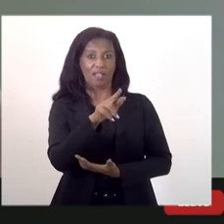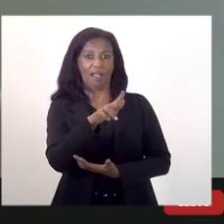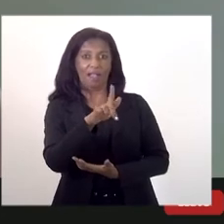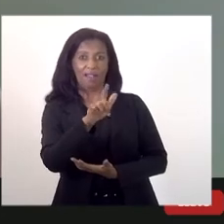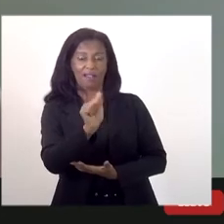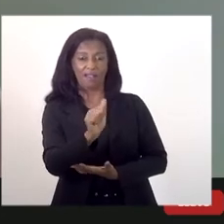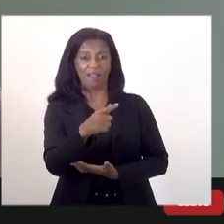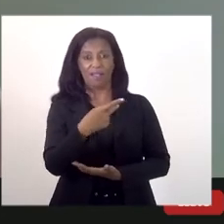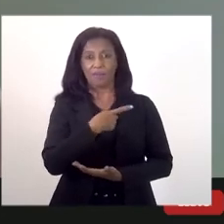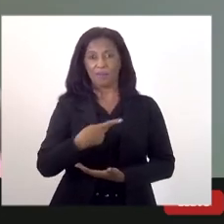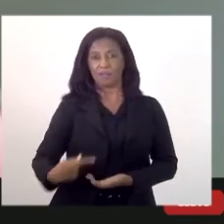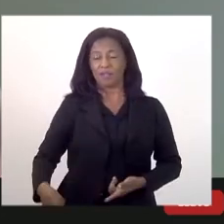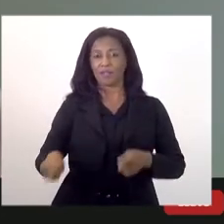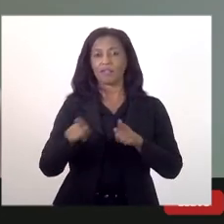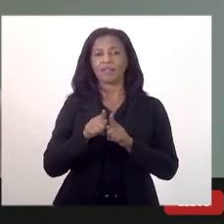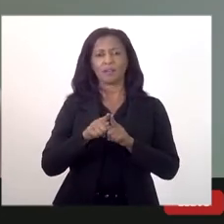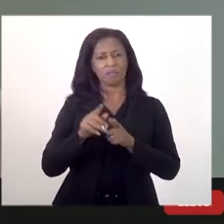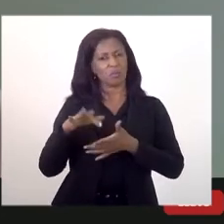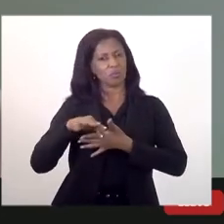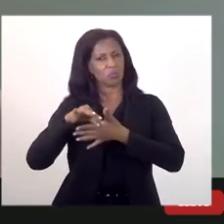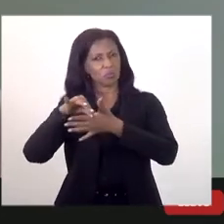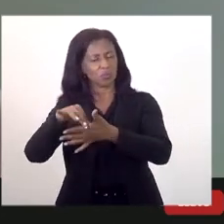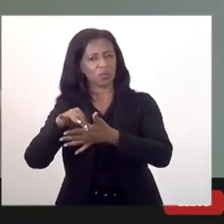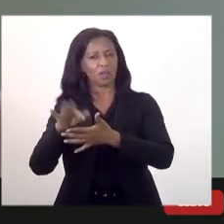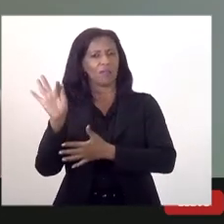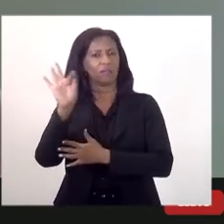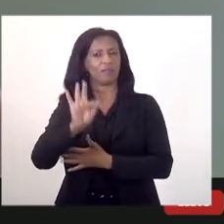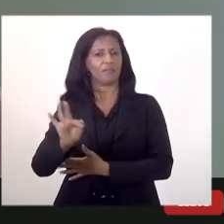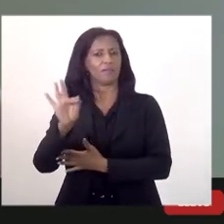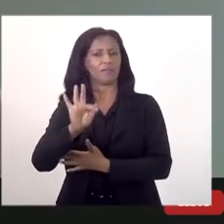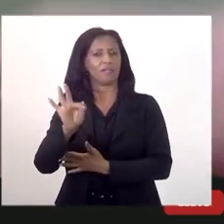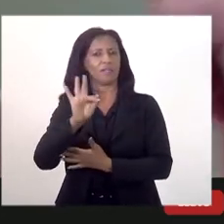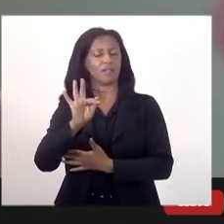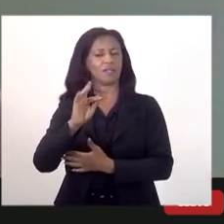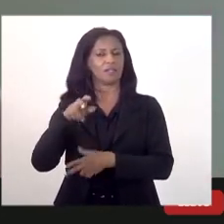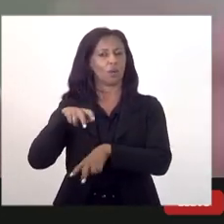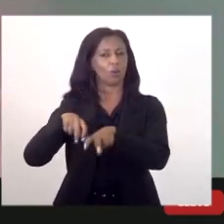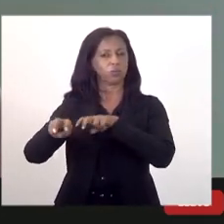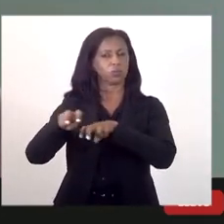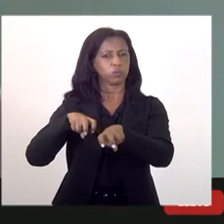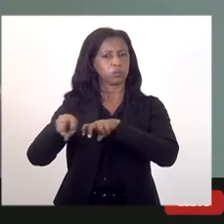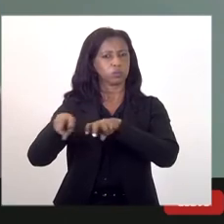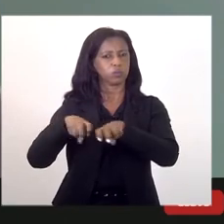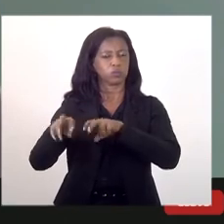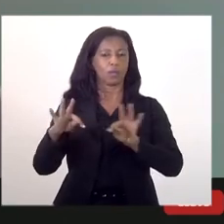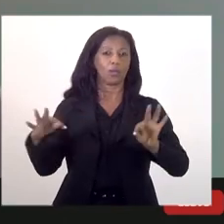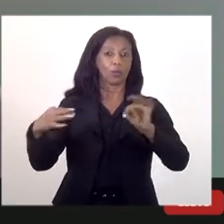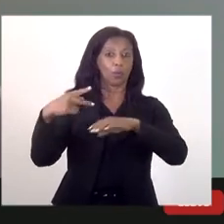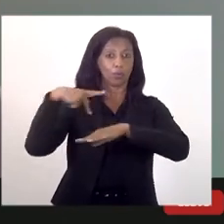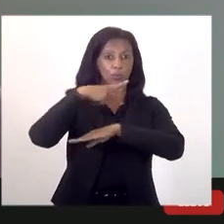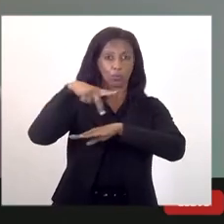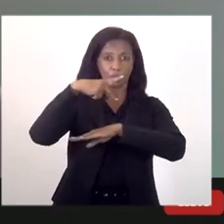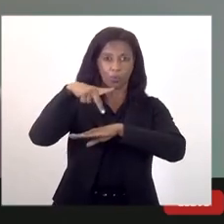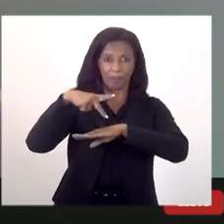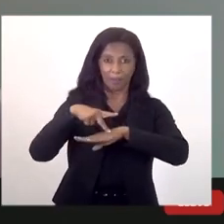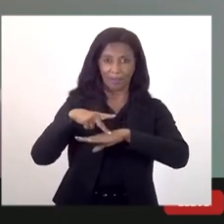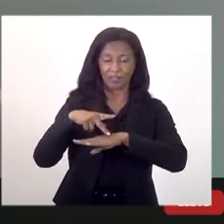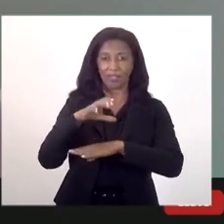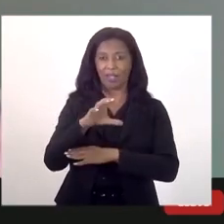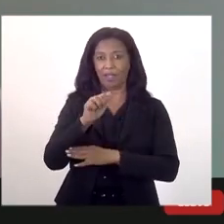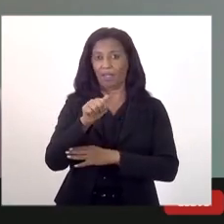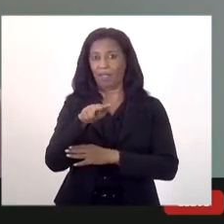também presido a sessão de cargas da Confederação Nacional do Transporte, que congrega todas as federações do país de carga